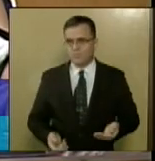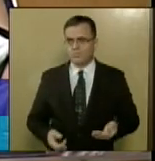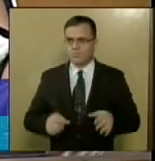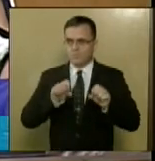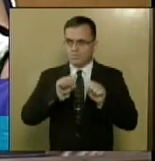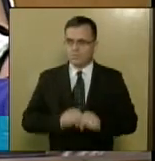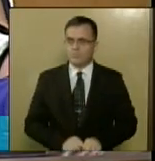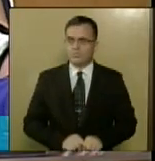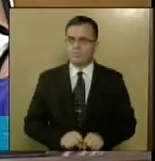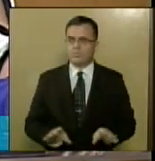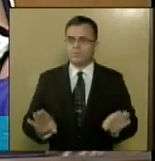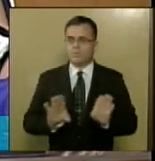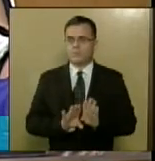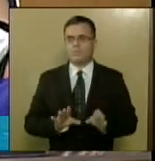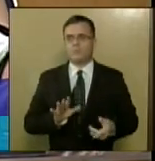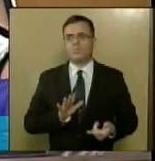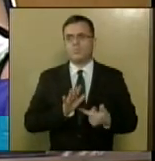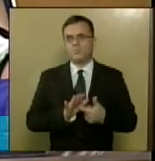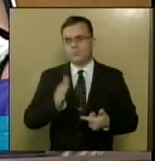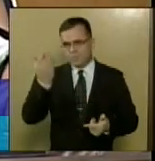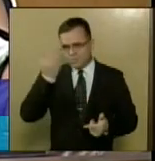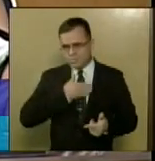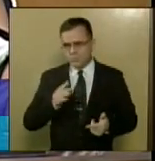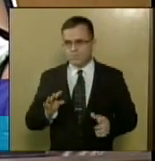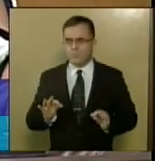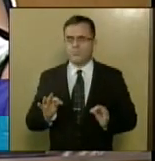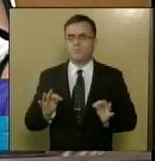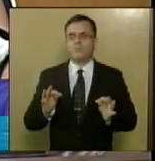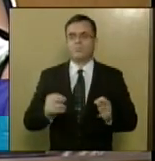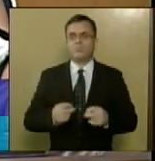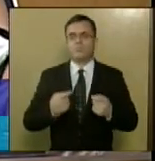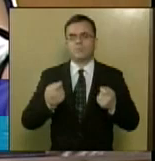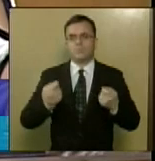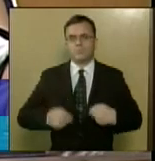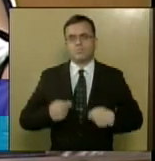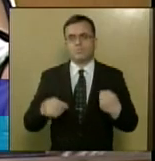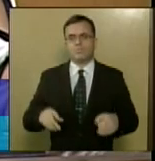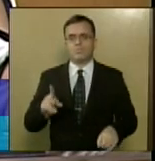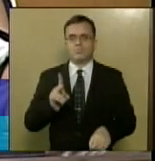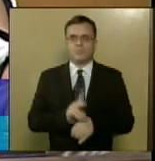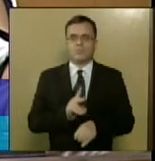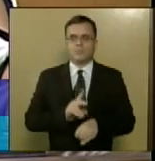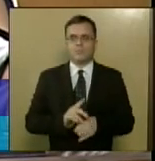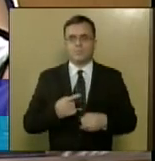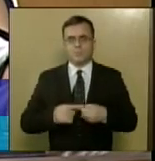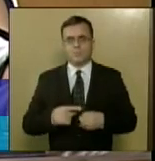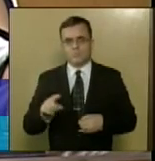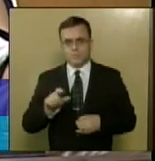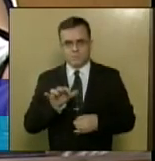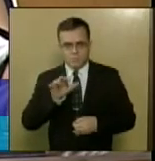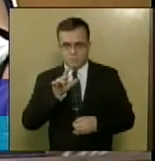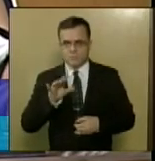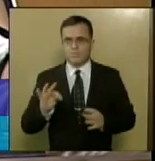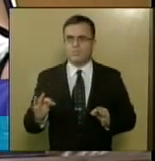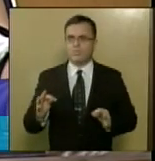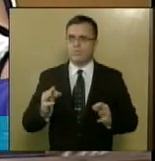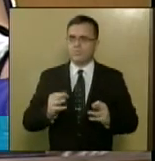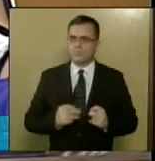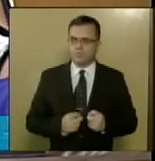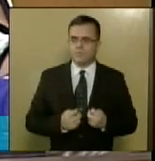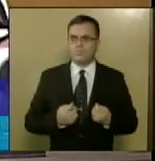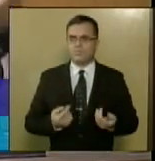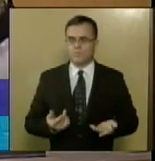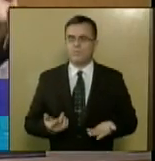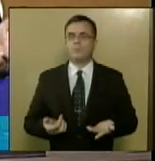fechado. O que isso quer dizer? Que todos que precisam de atendimento, não só do município de Lagarto, mas de toda a região centro-sul,